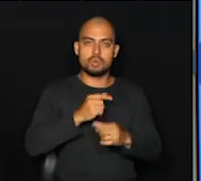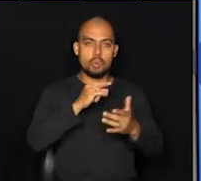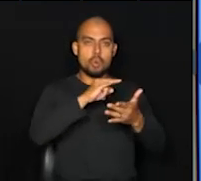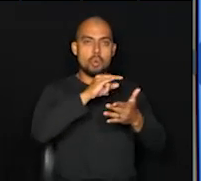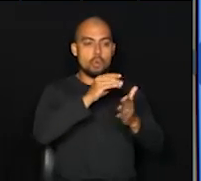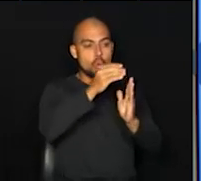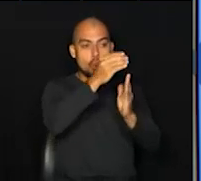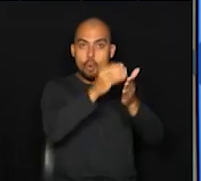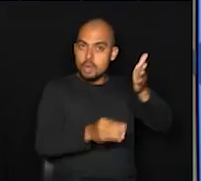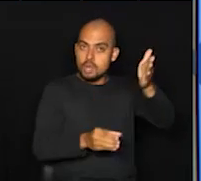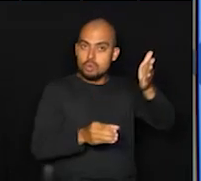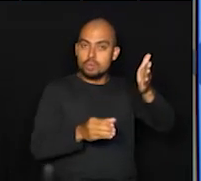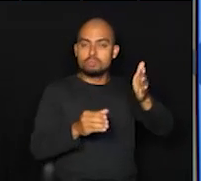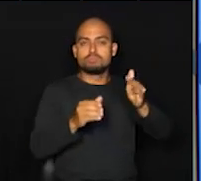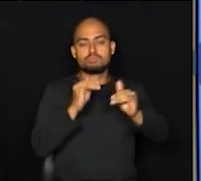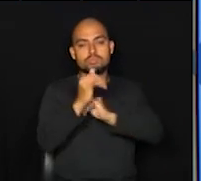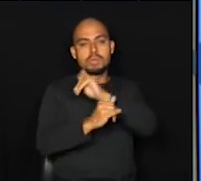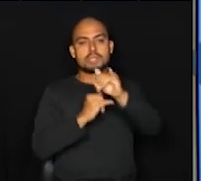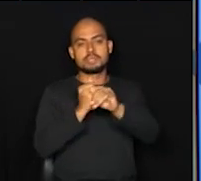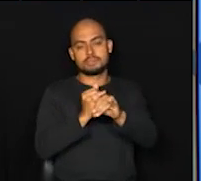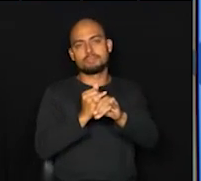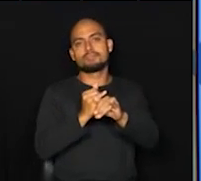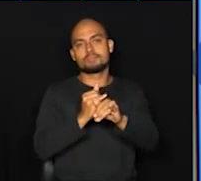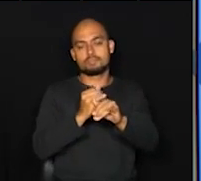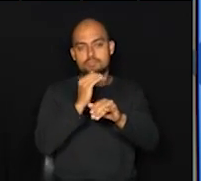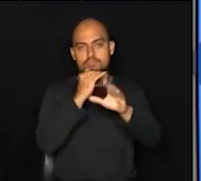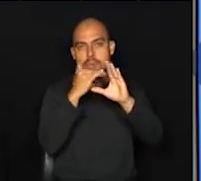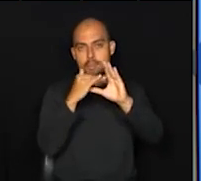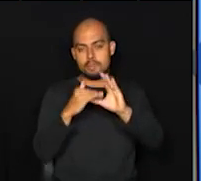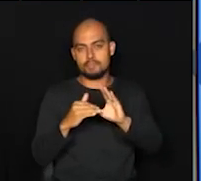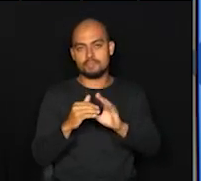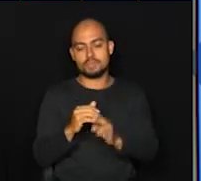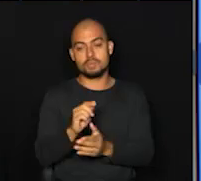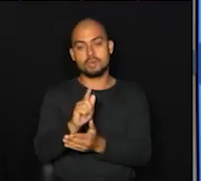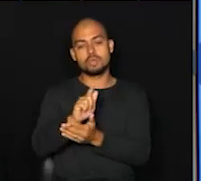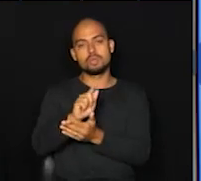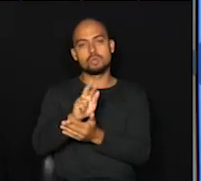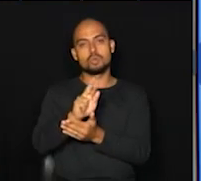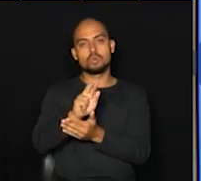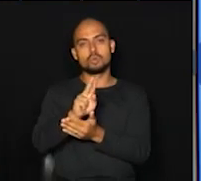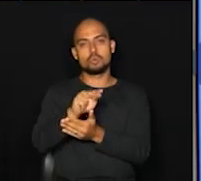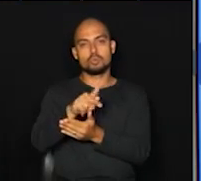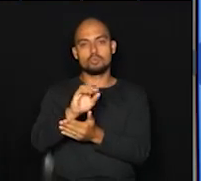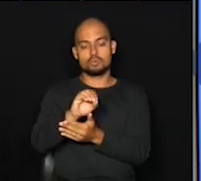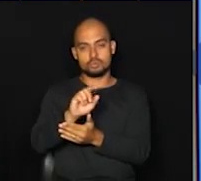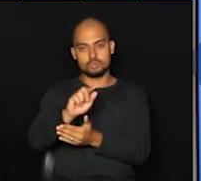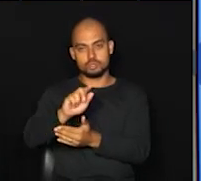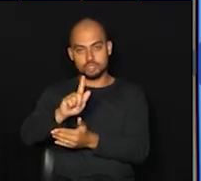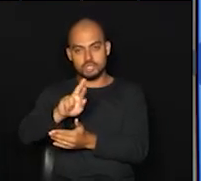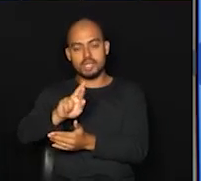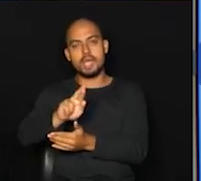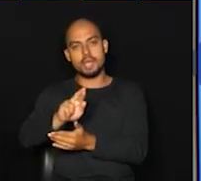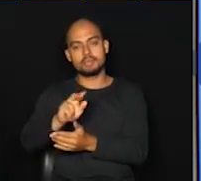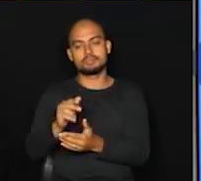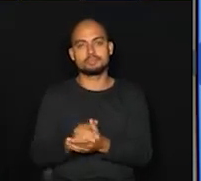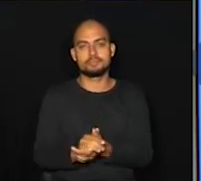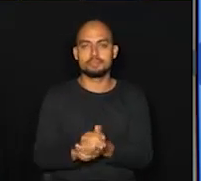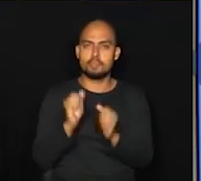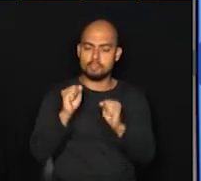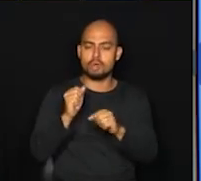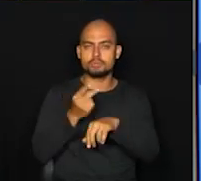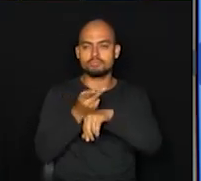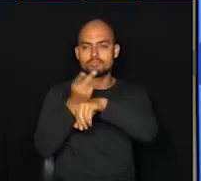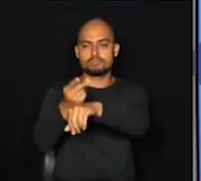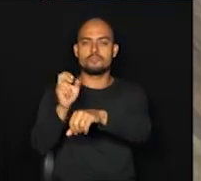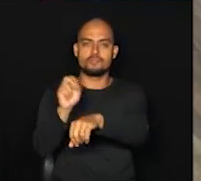grupogr.pandap.com.br. Está aí uma oportunidade para você que procura emprego nessas